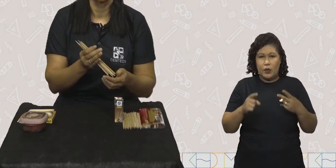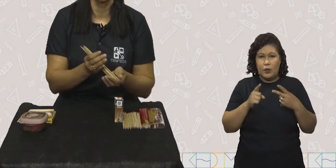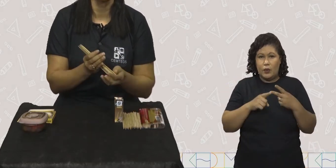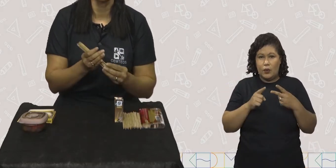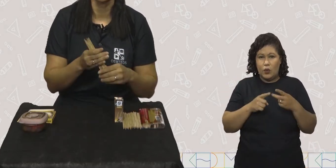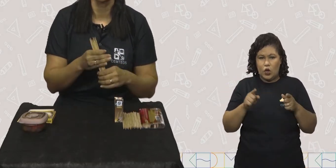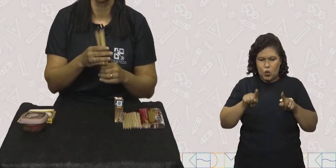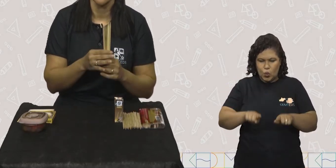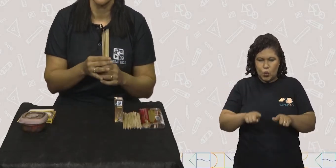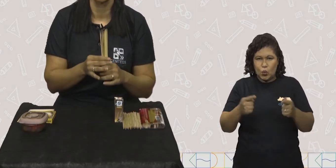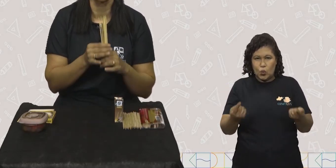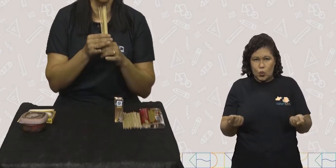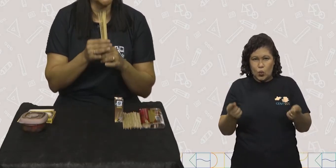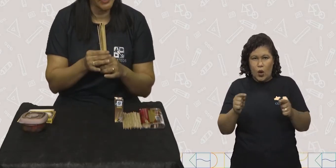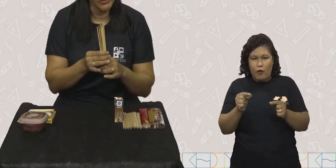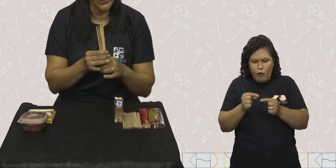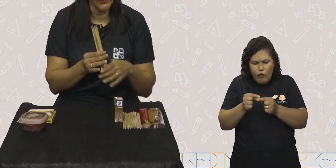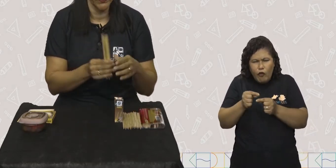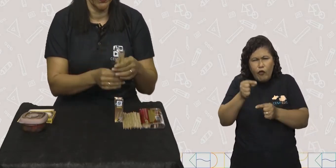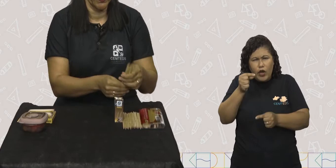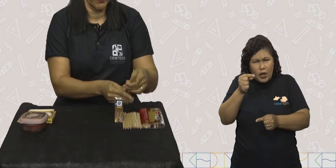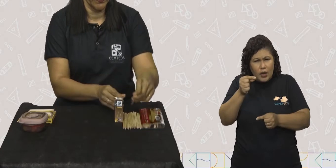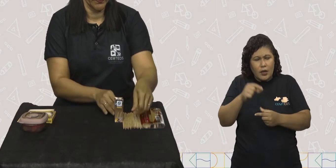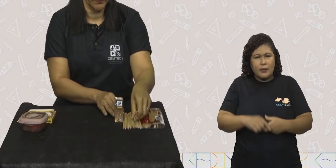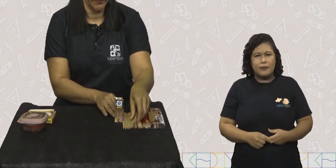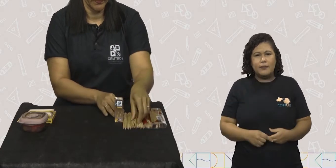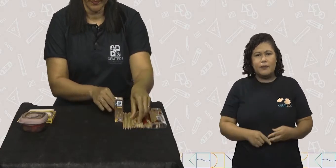palito de churrasco fino